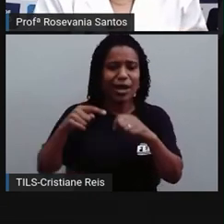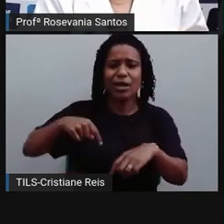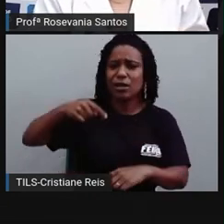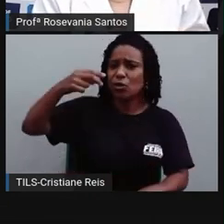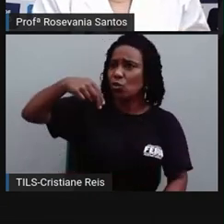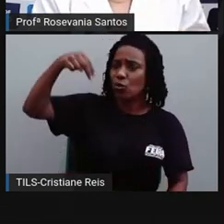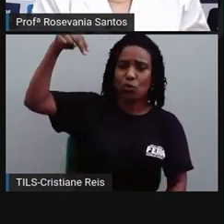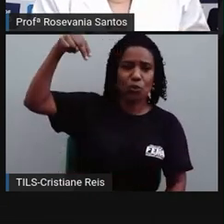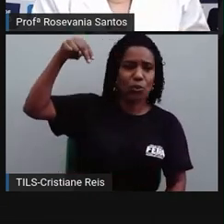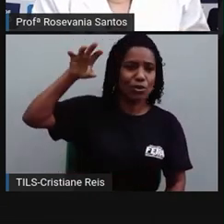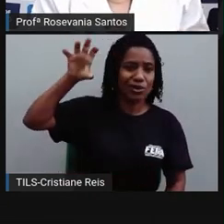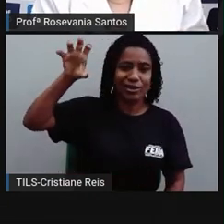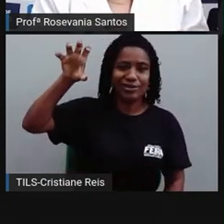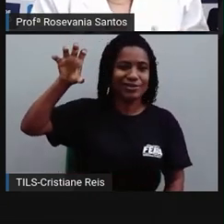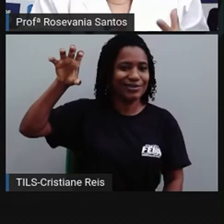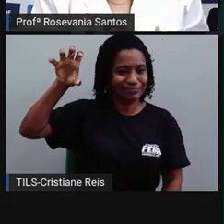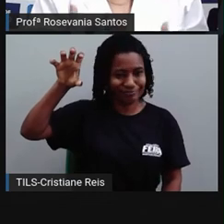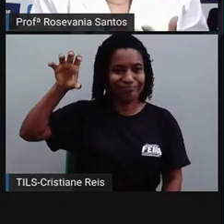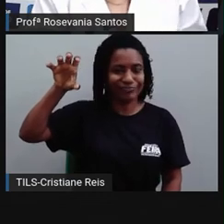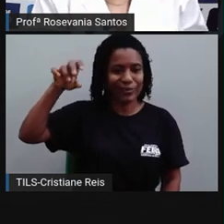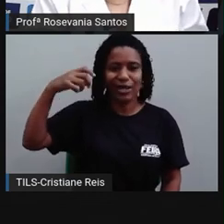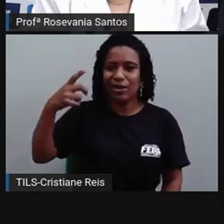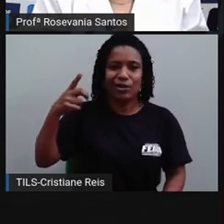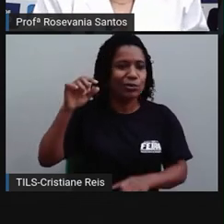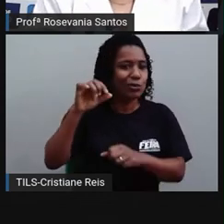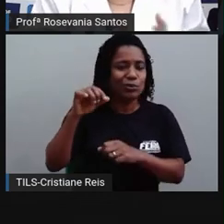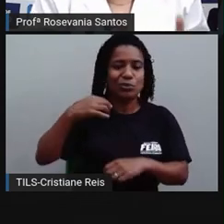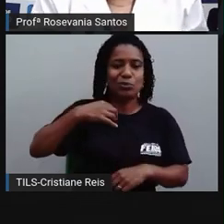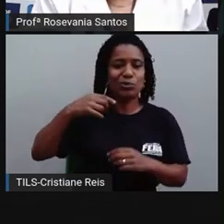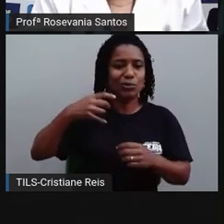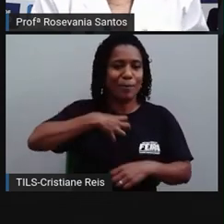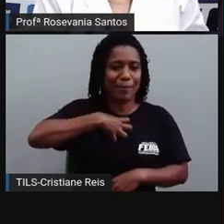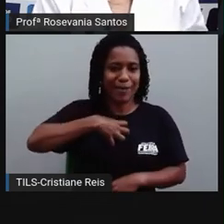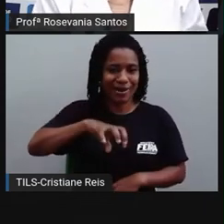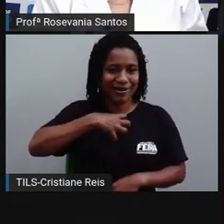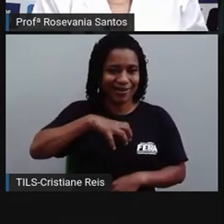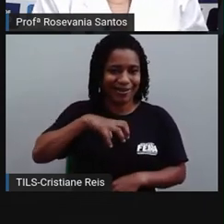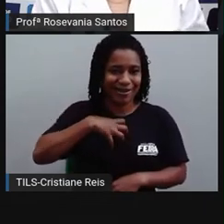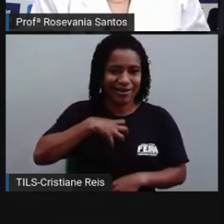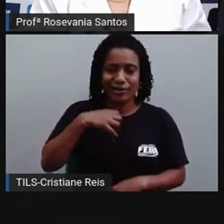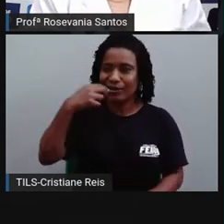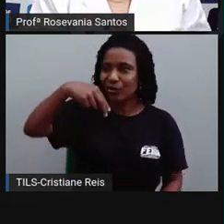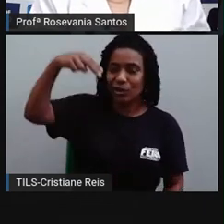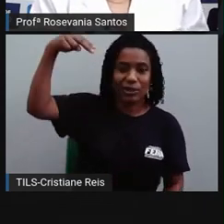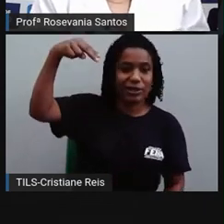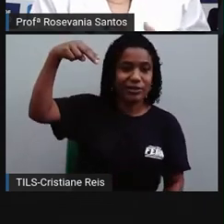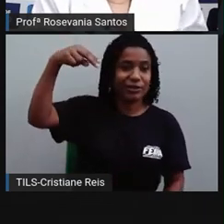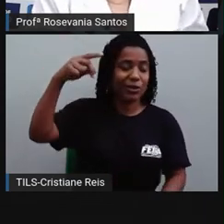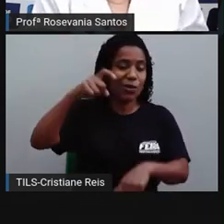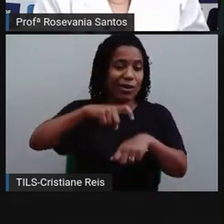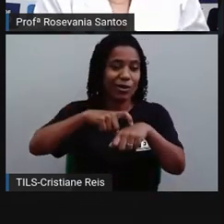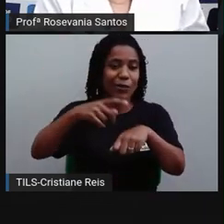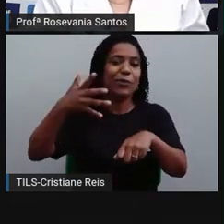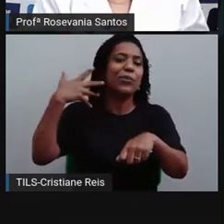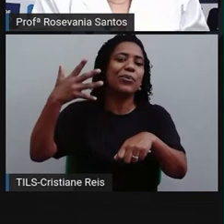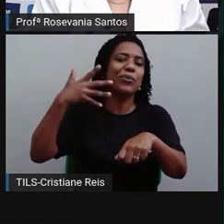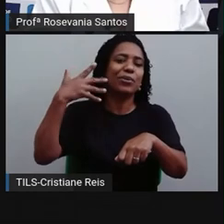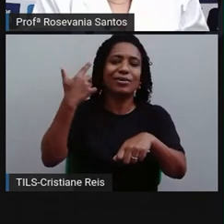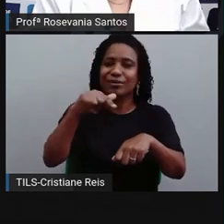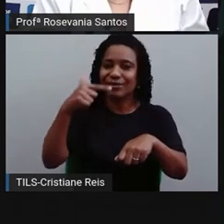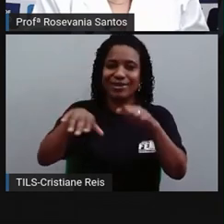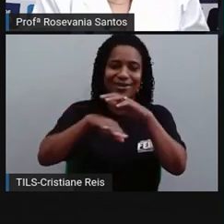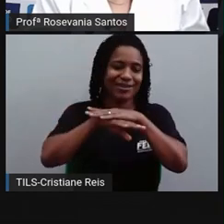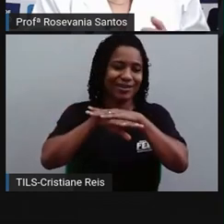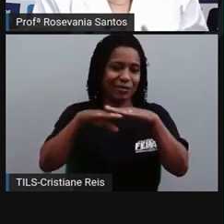verão, né? Esse horário de verão acontece em outros países também, não é só aqui no Brasil. Ele diz assim, esse horário só se aplica nas